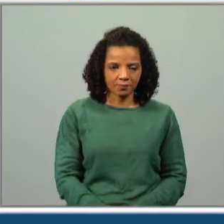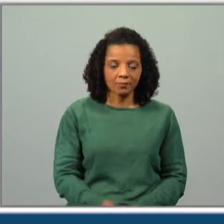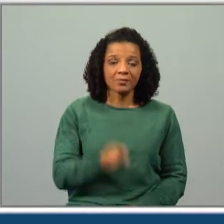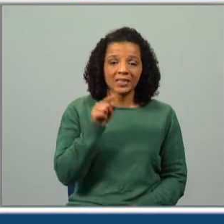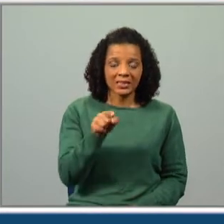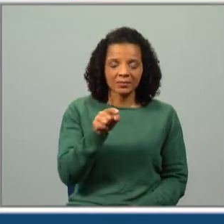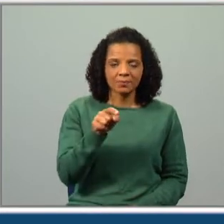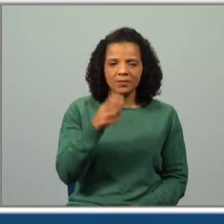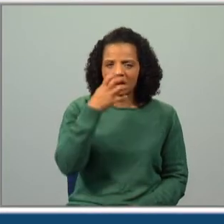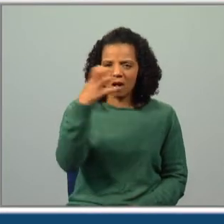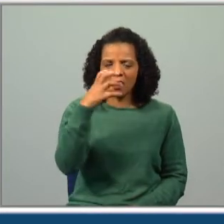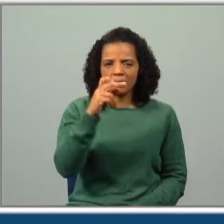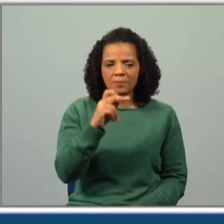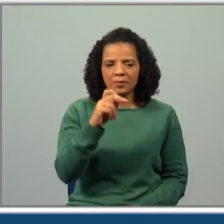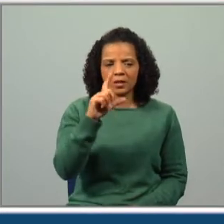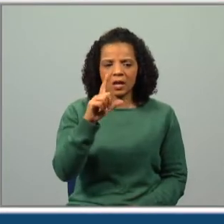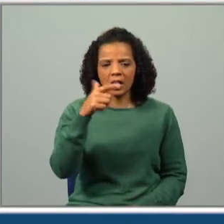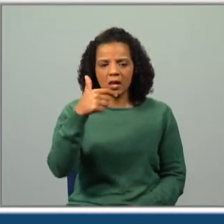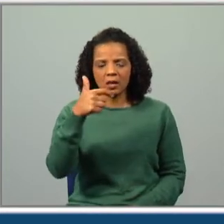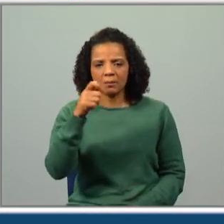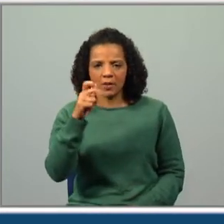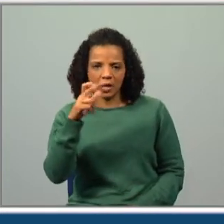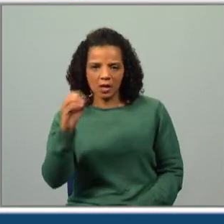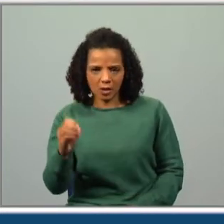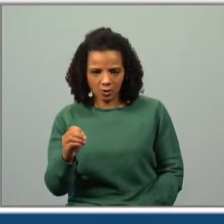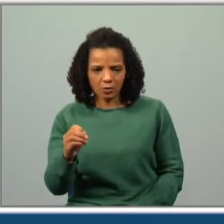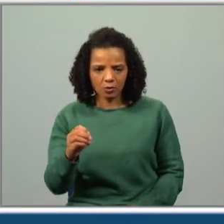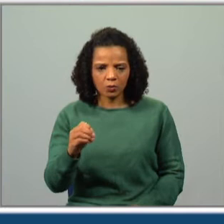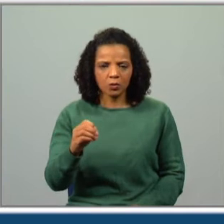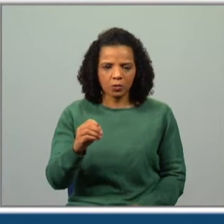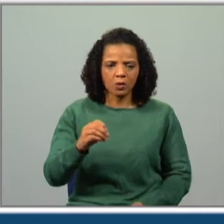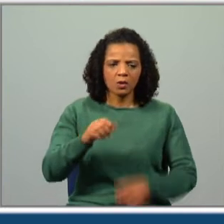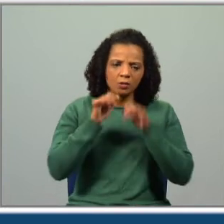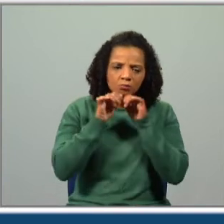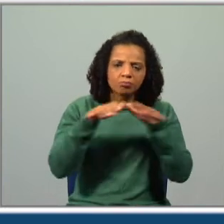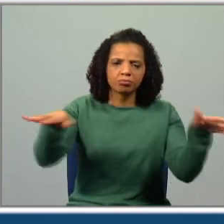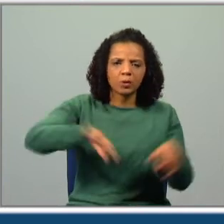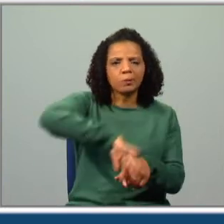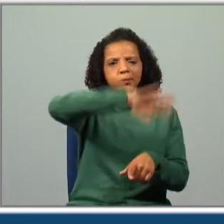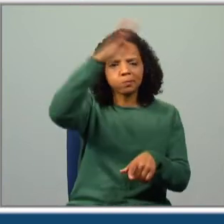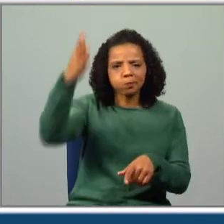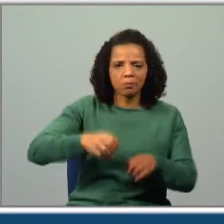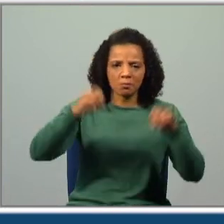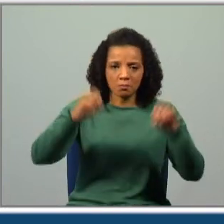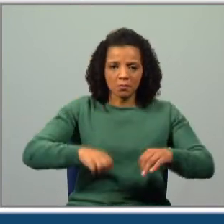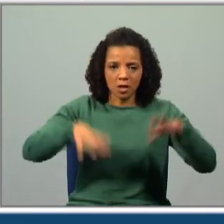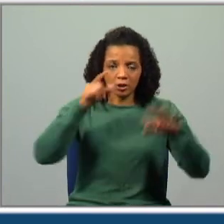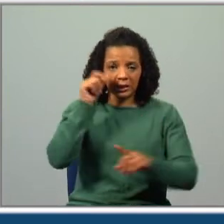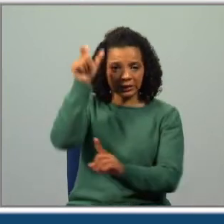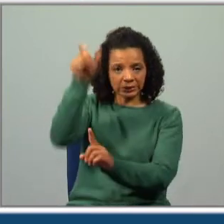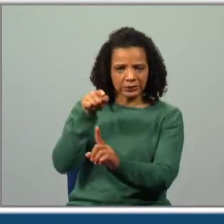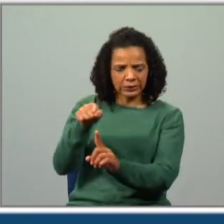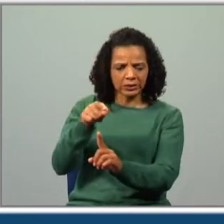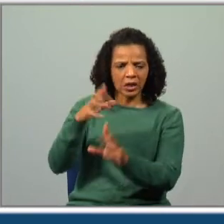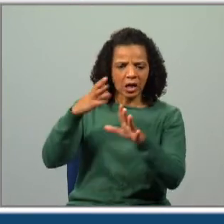Isto gritava o Alberto aos quatro ventos no cimo de uma montanha mágica. Ele achava que tinha mesmo